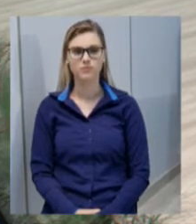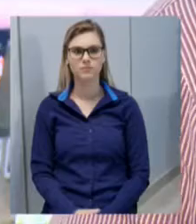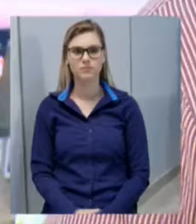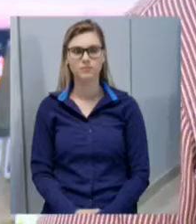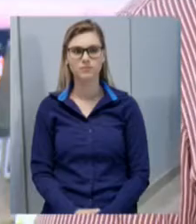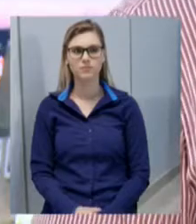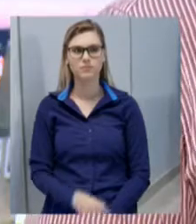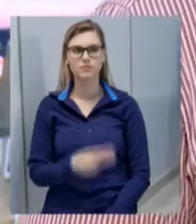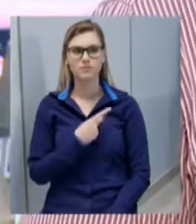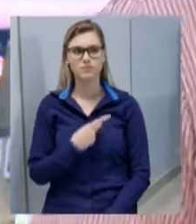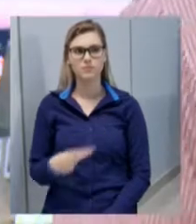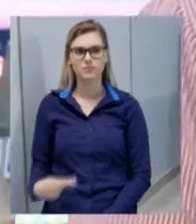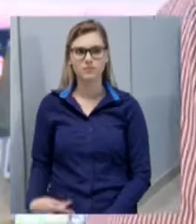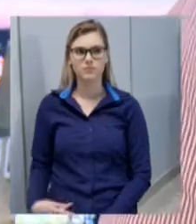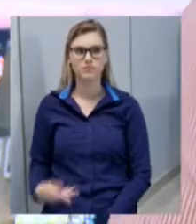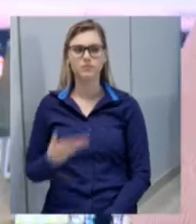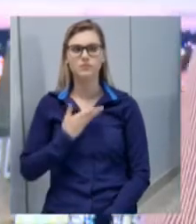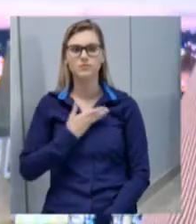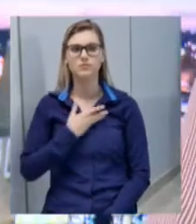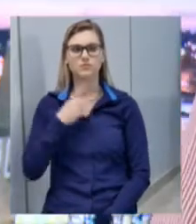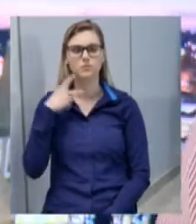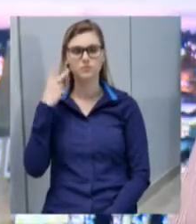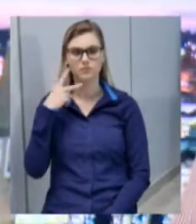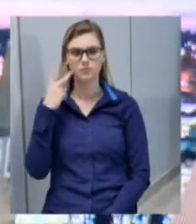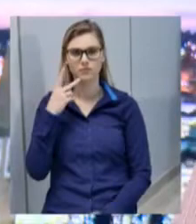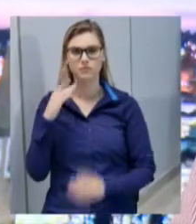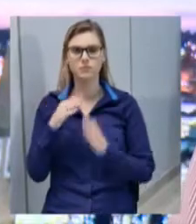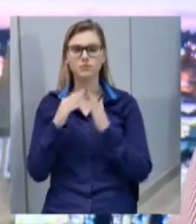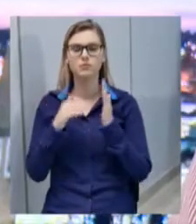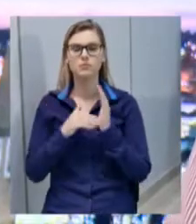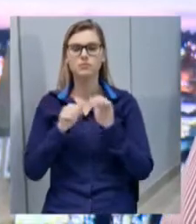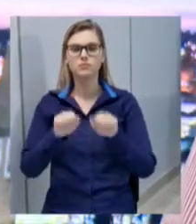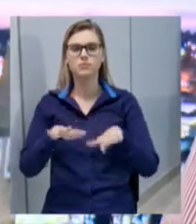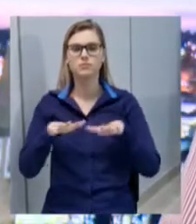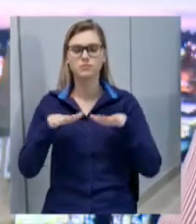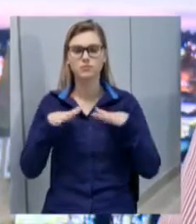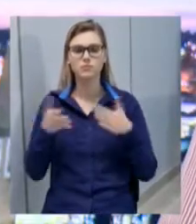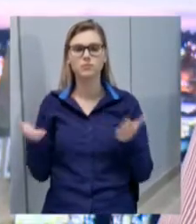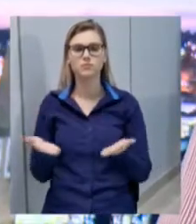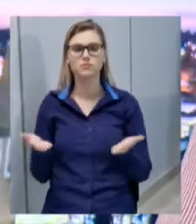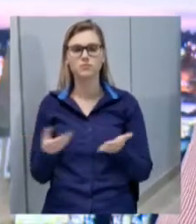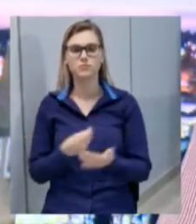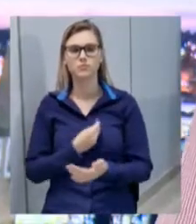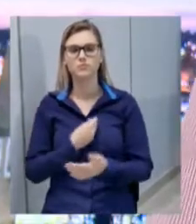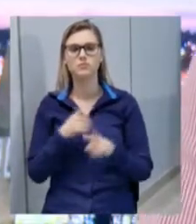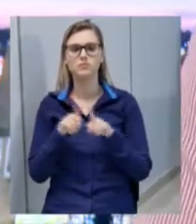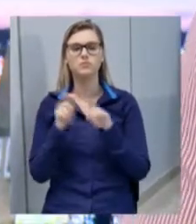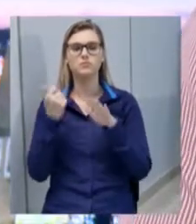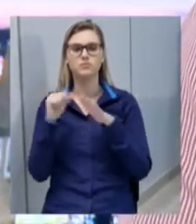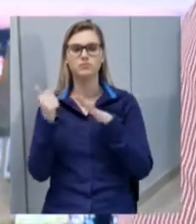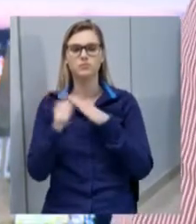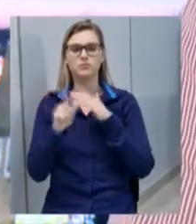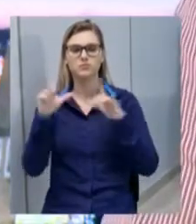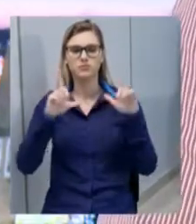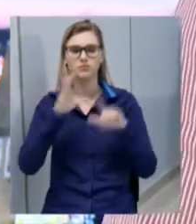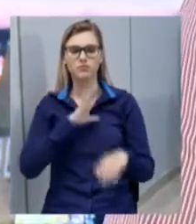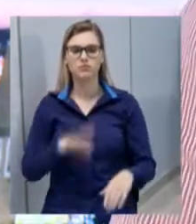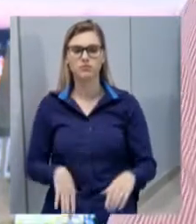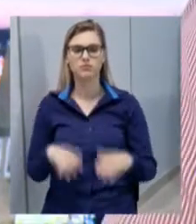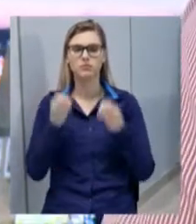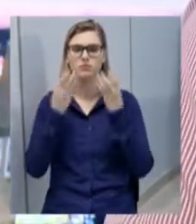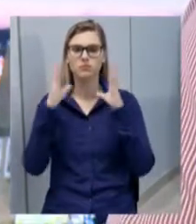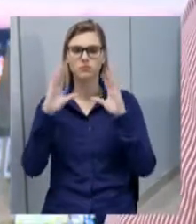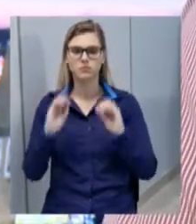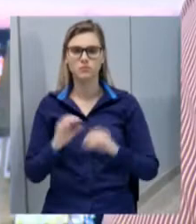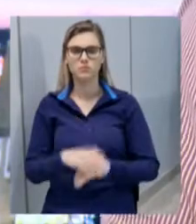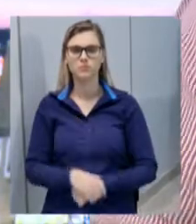Senhor presidente, senhores vereadores, senhora vereadora, a plateia que nos acompanha da plenária, que nos acompanha pela TV Câmara, para nosso boa noite. Eu